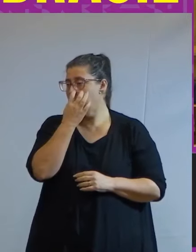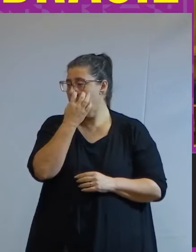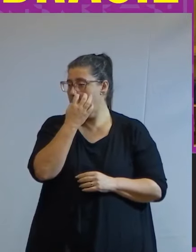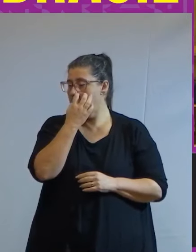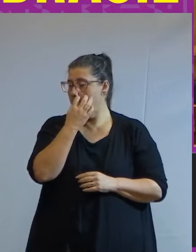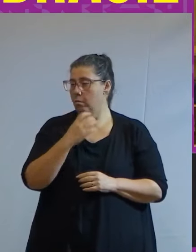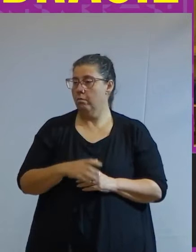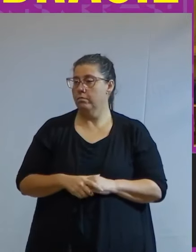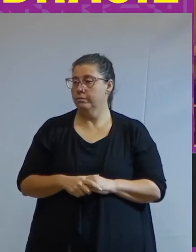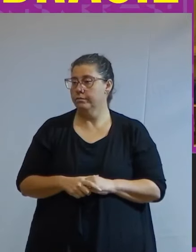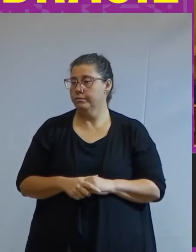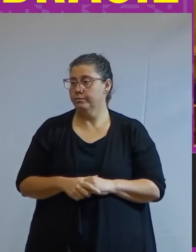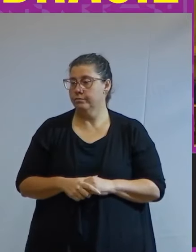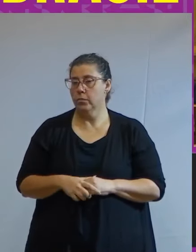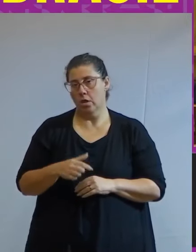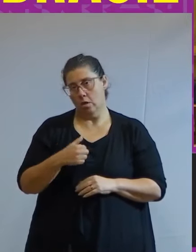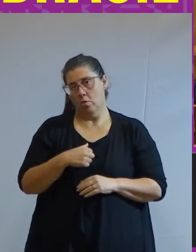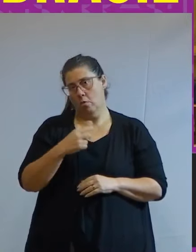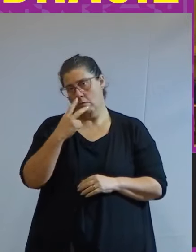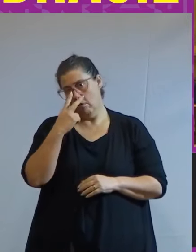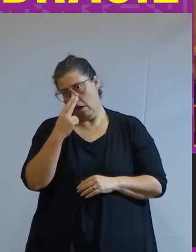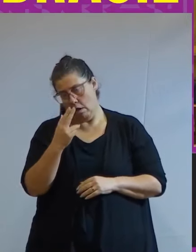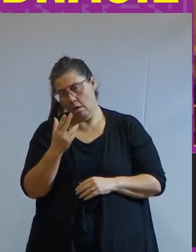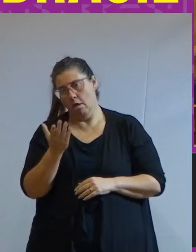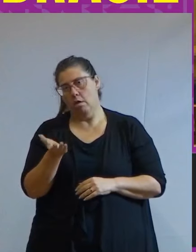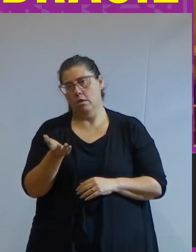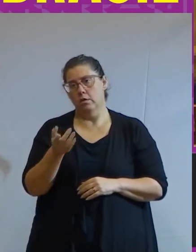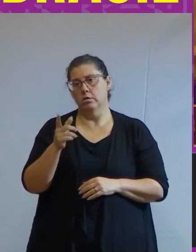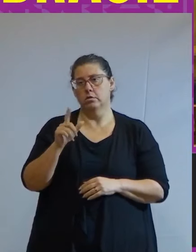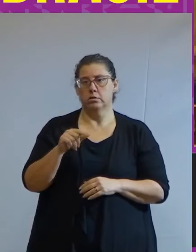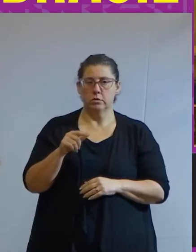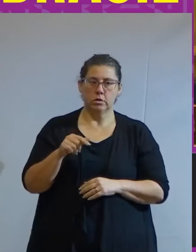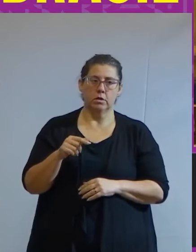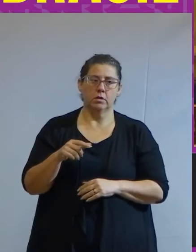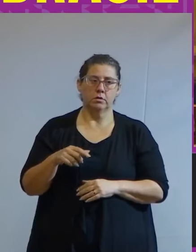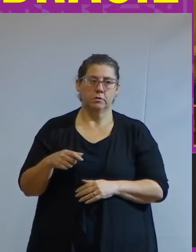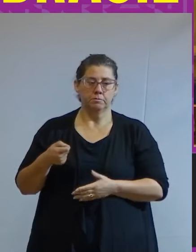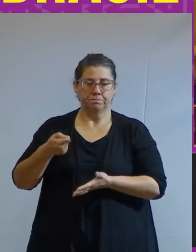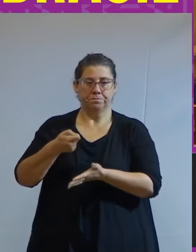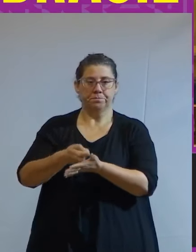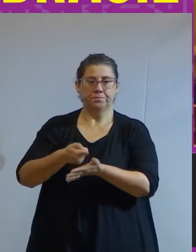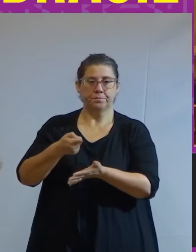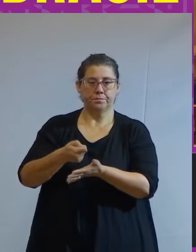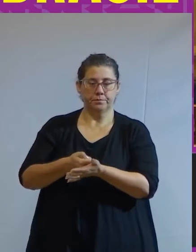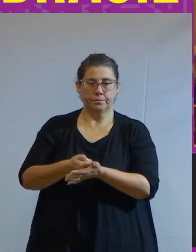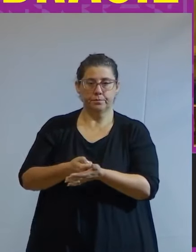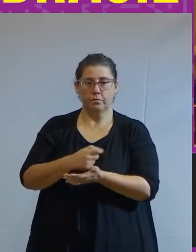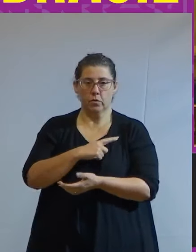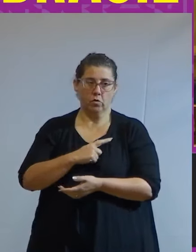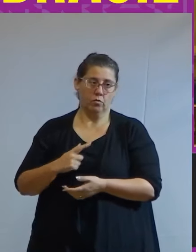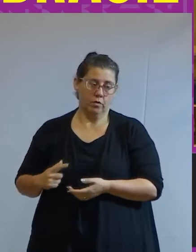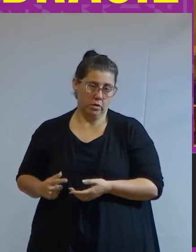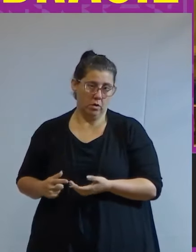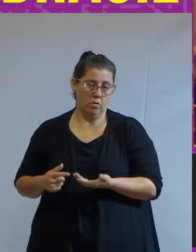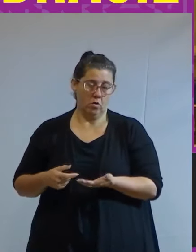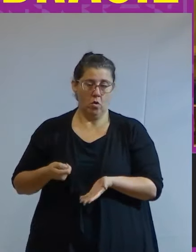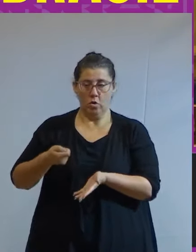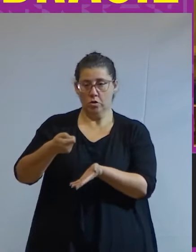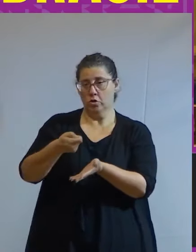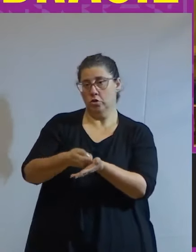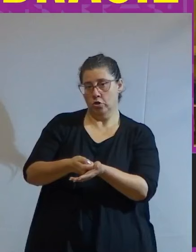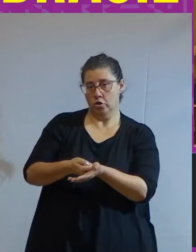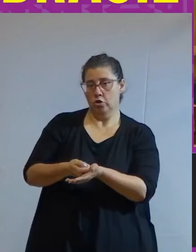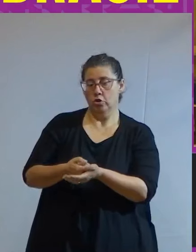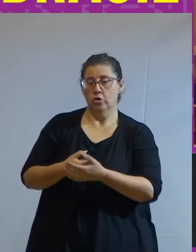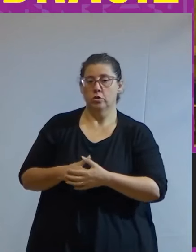até creio eu que era a oposição que o governador naquele período fazia ao